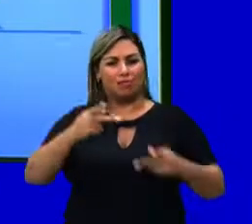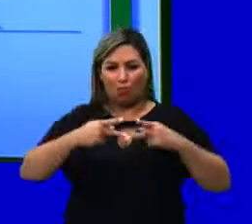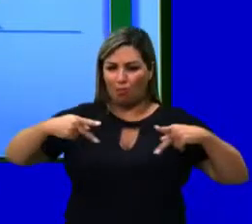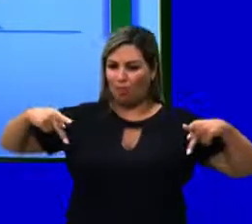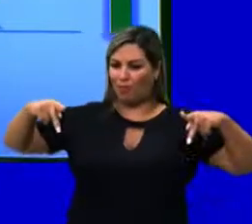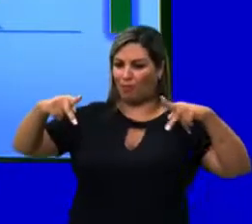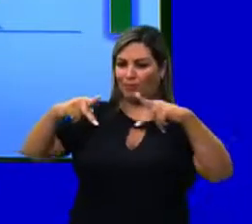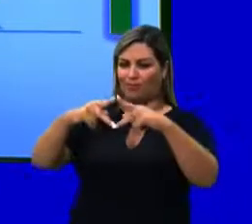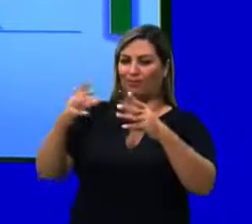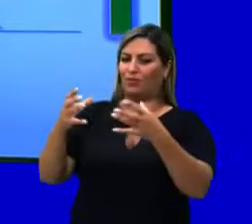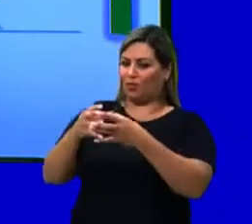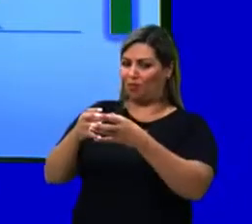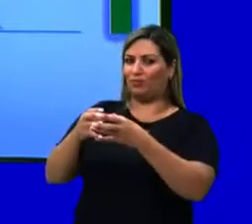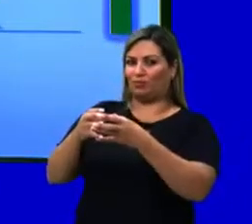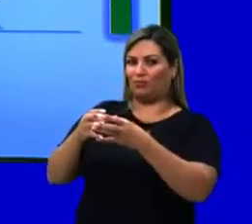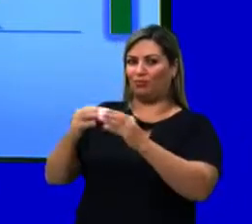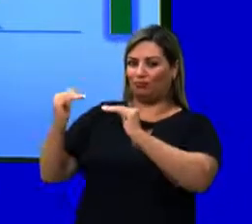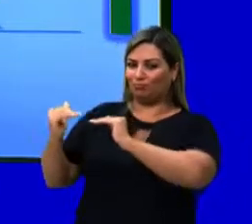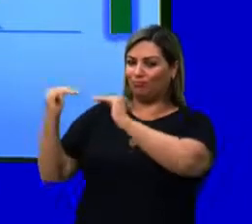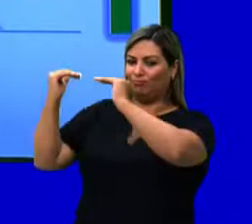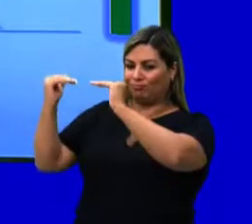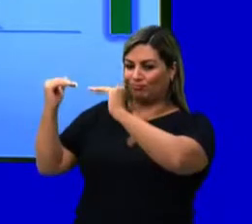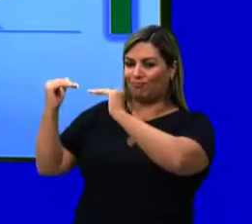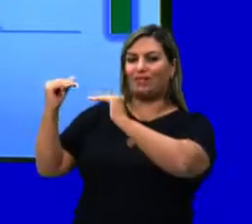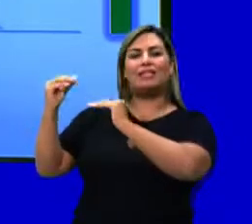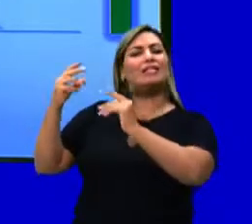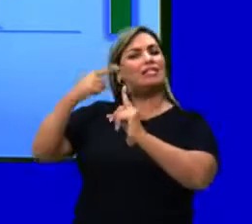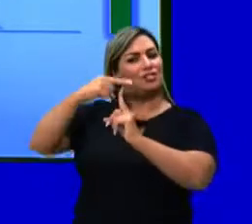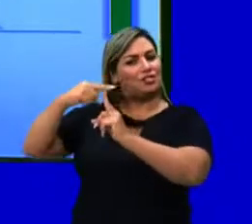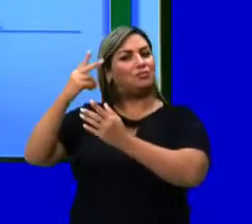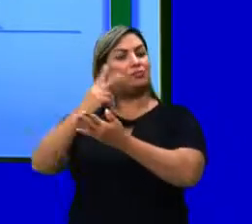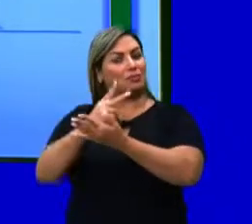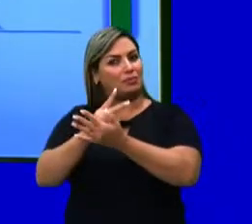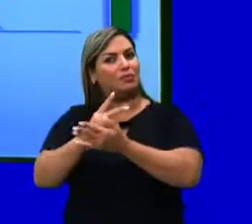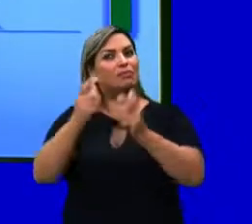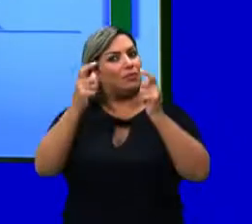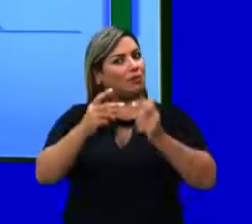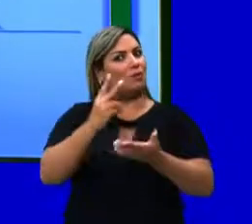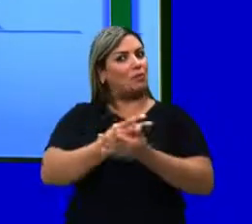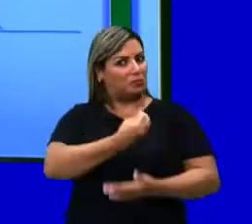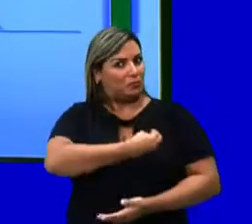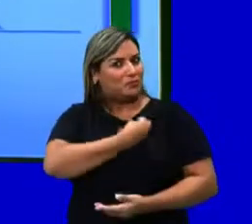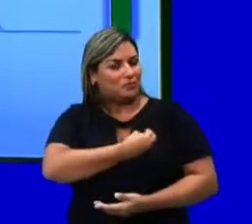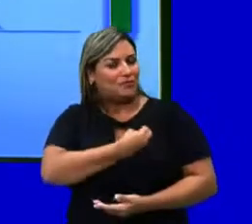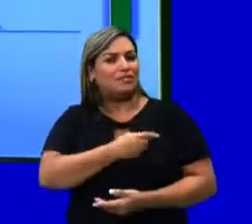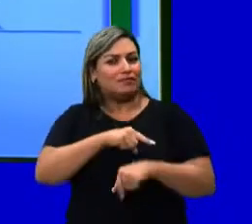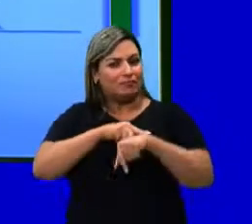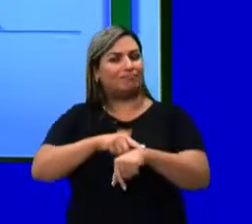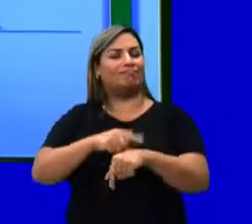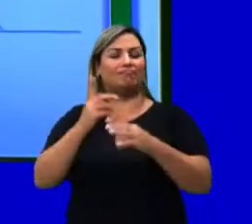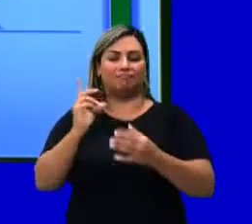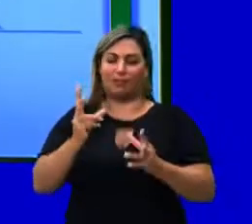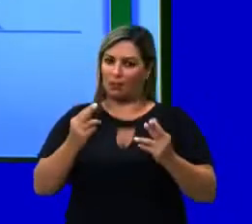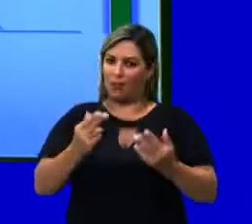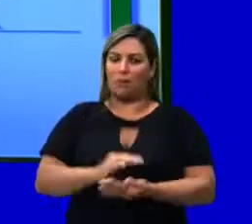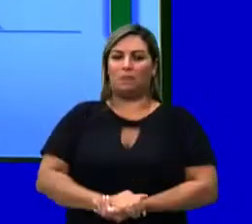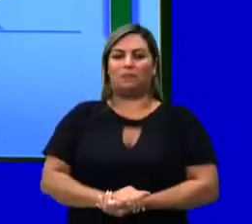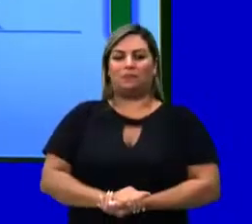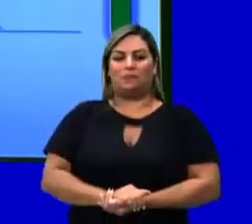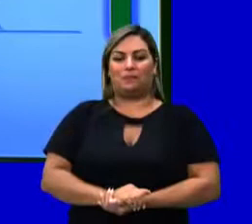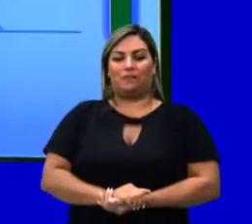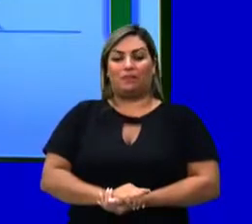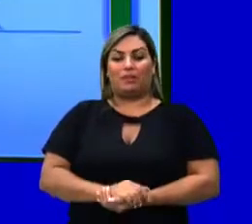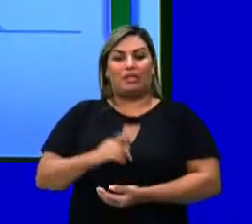conjunto de indivíduos de uma mesma espécie, vivendo em um mesmo local, ao mesmo tempo. E se nós tivermos